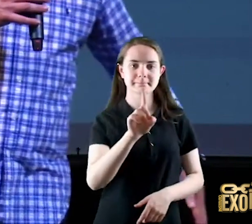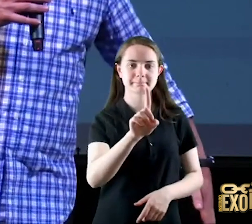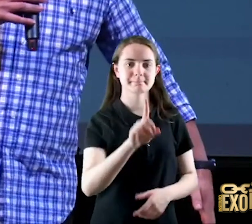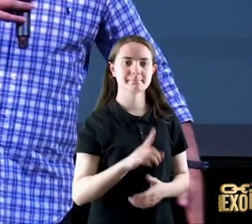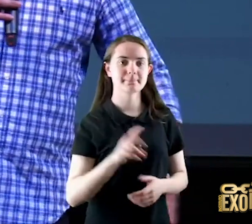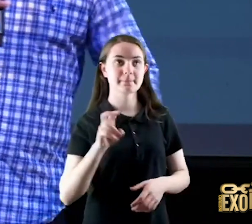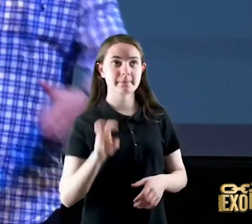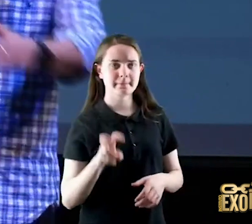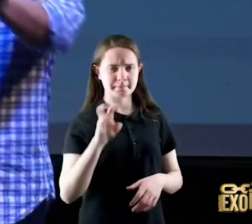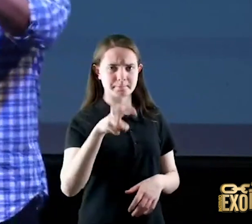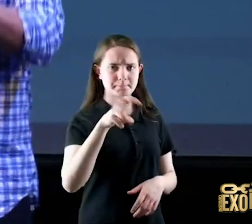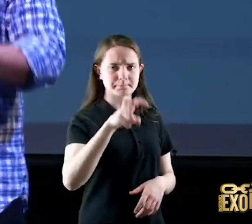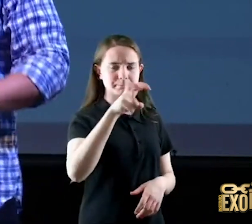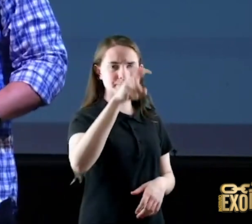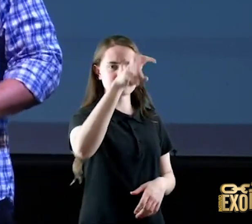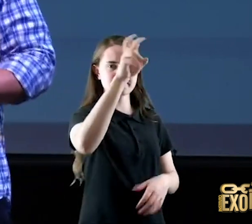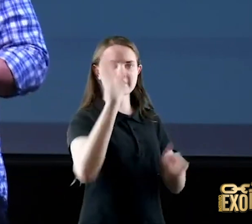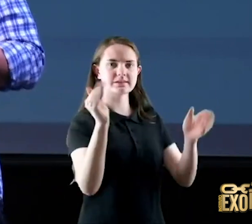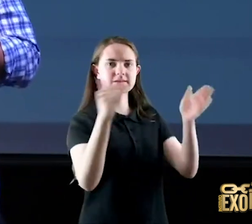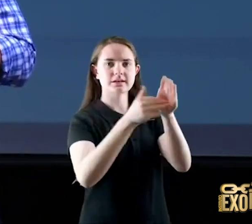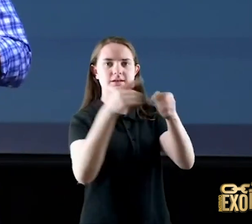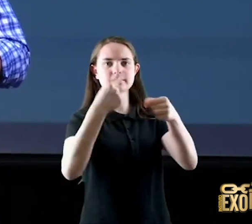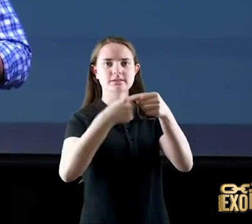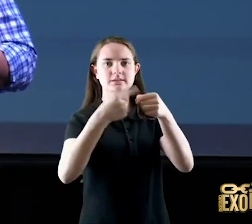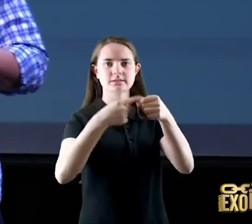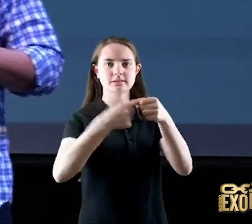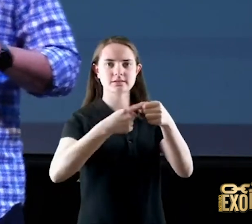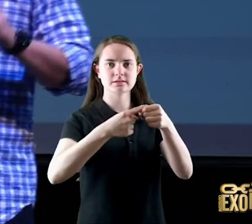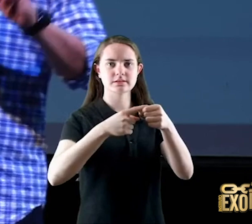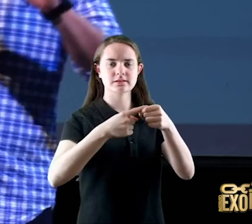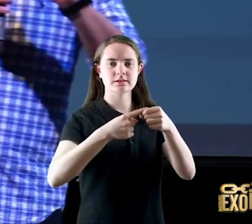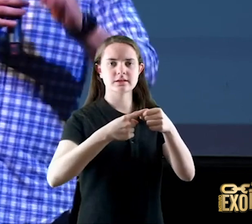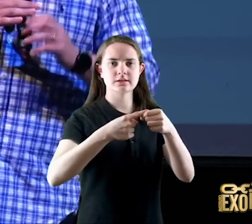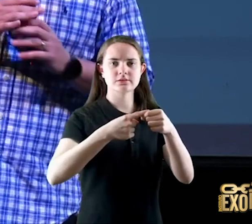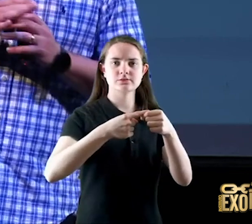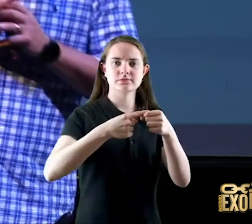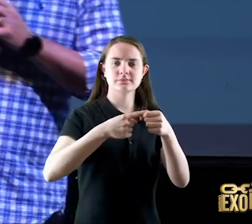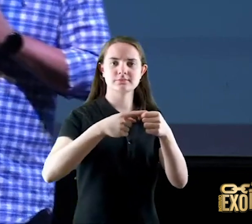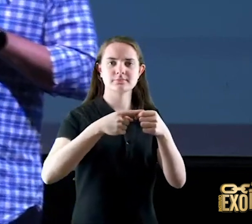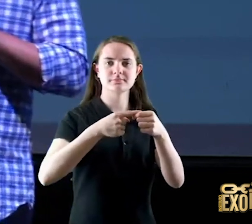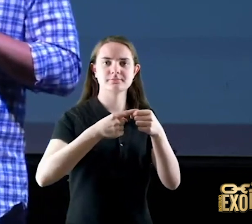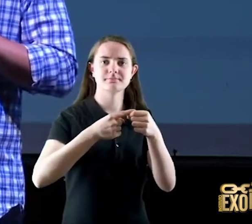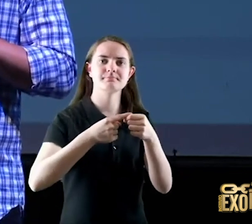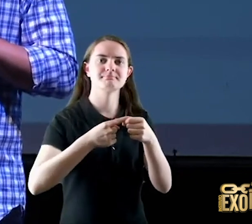subindo até chegar a uma cidade chamada Bethsaida não perdão